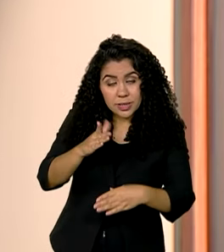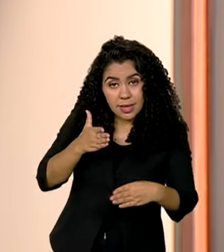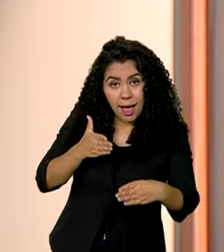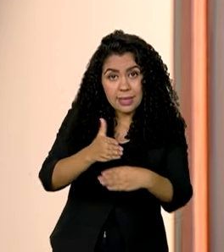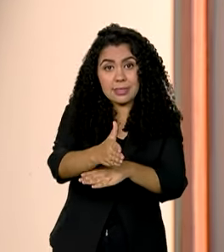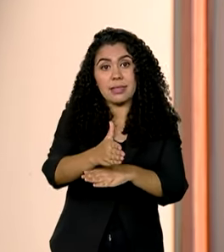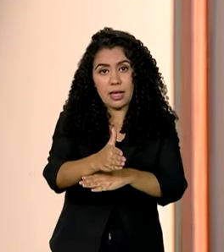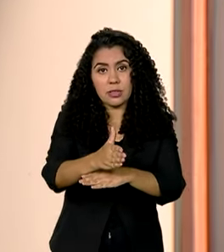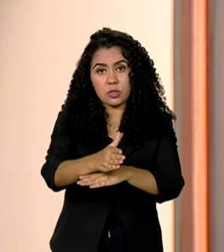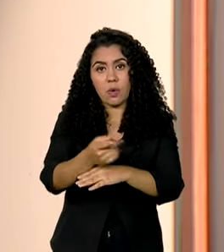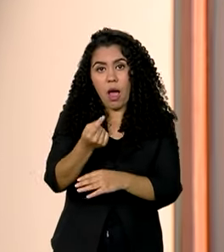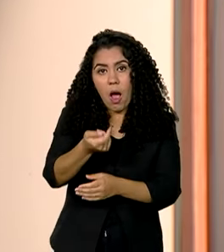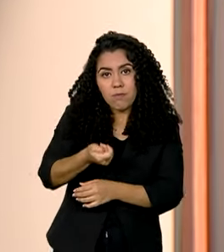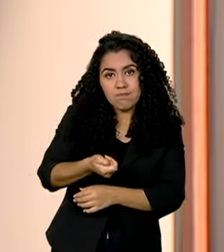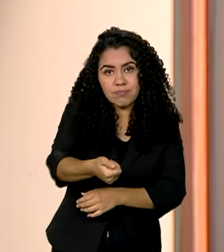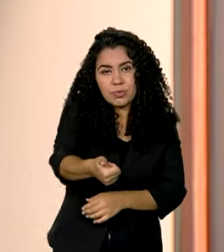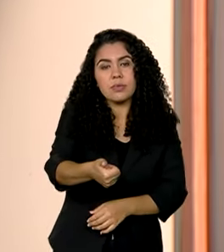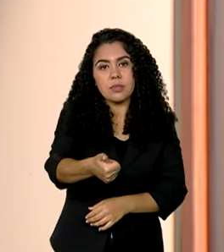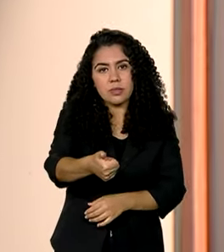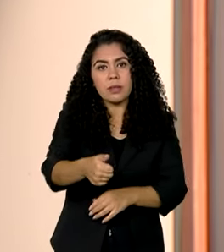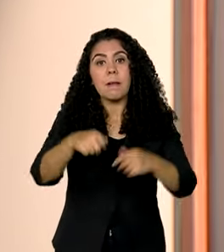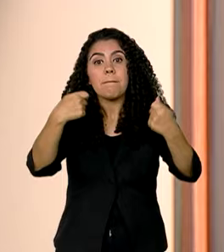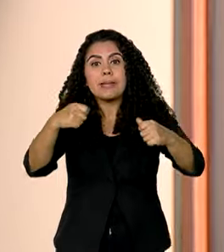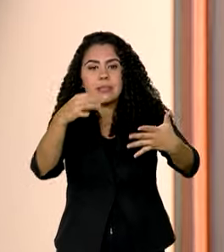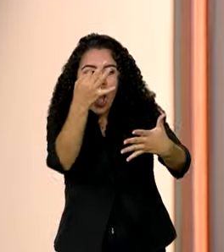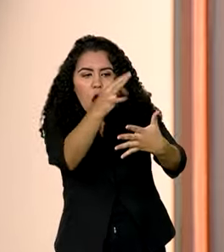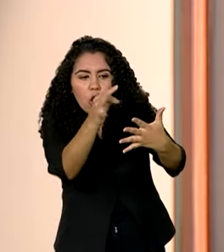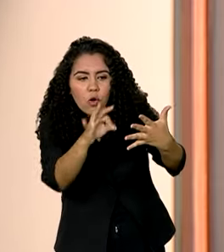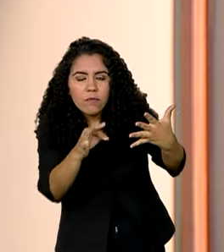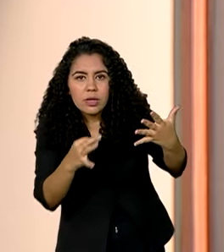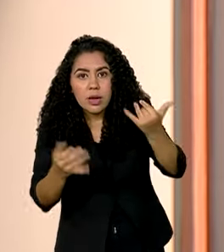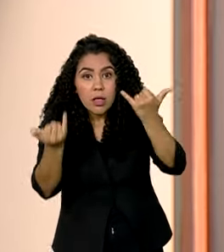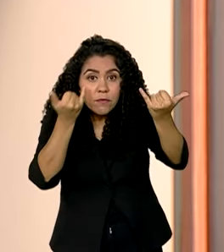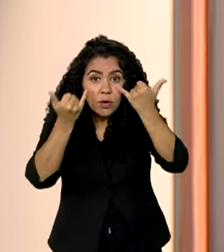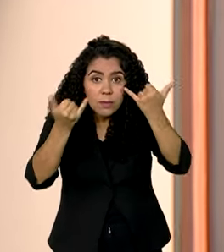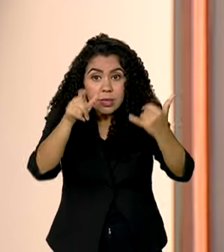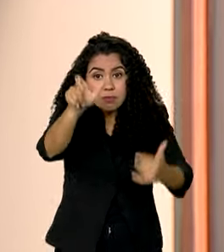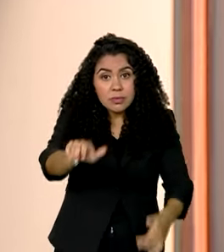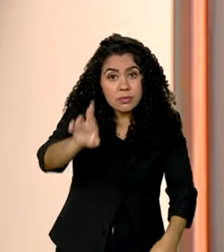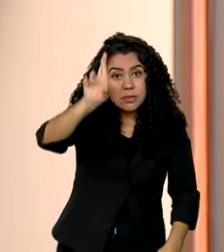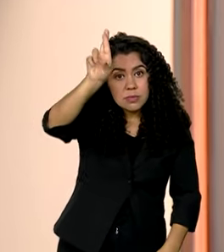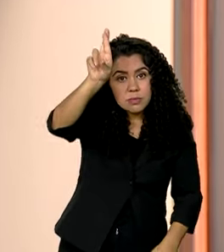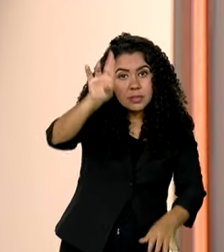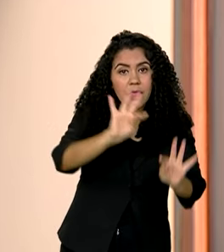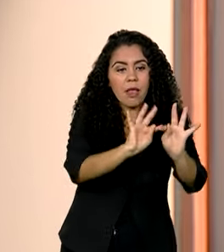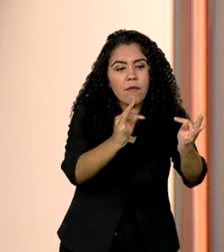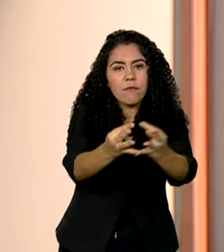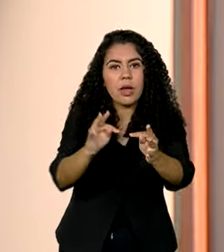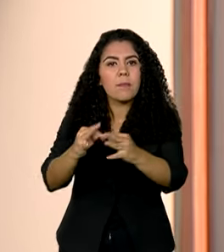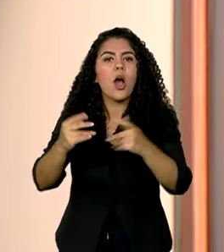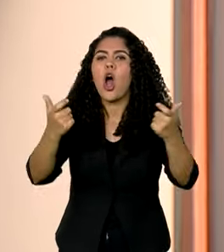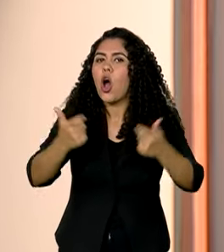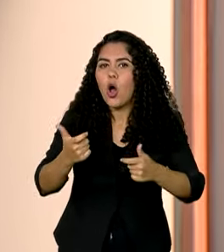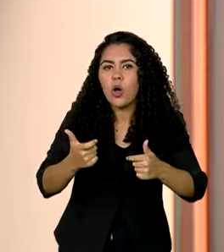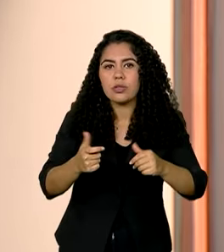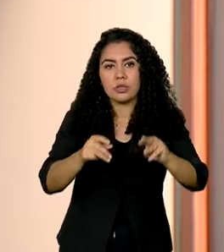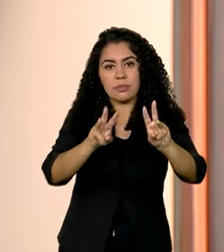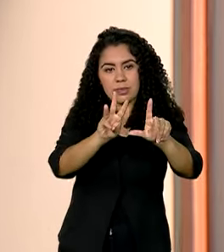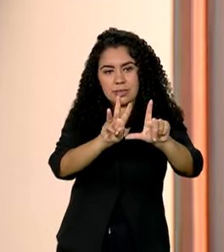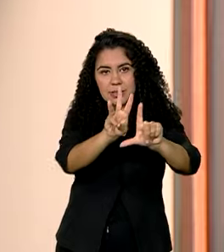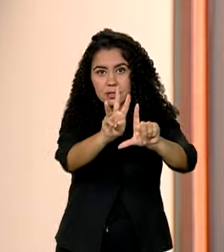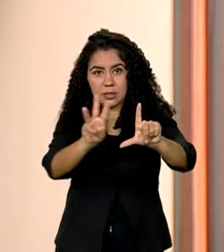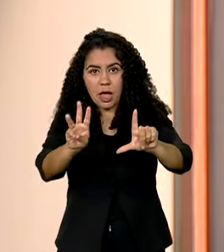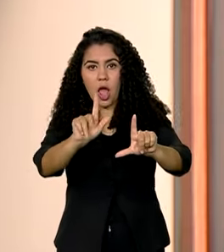-reconstrução, a validação dos dados deve ser feita pela pessoa responsável de cada família na conta gov.br.